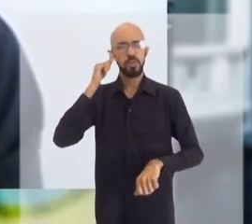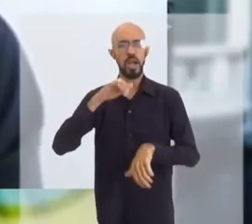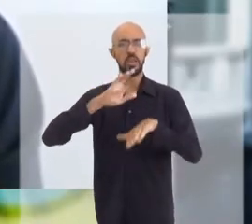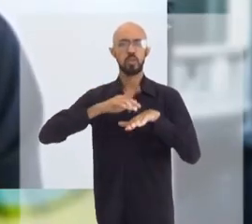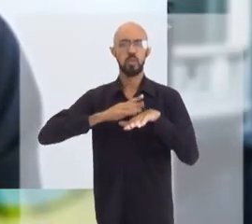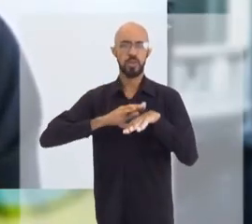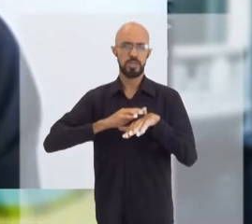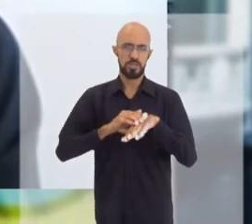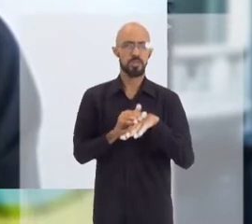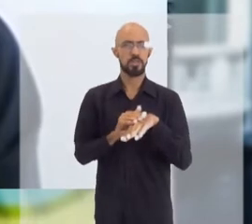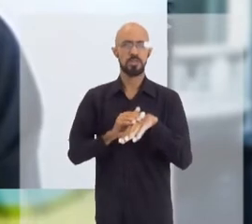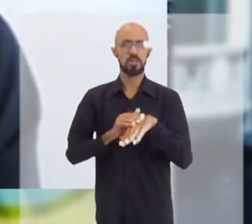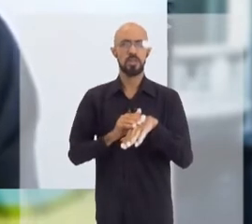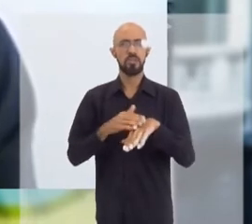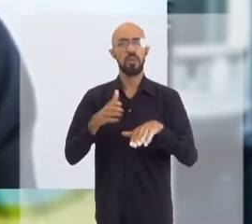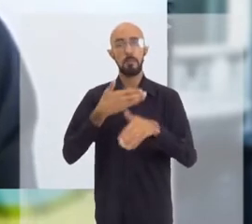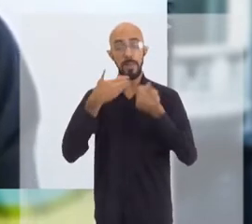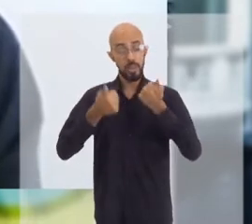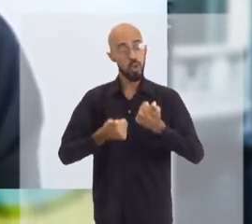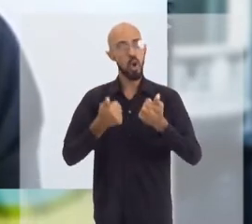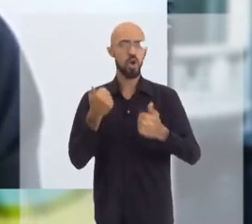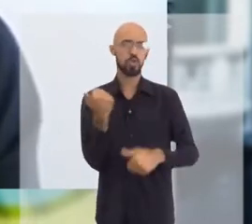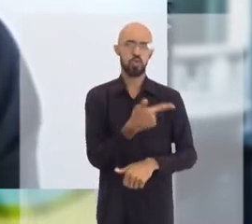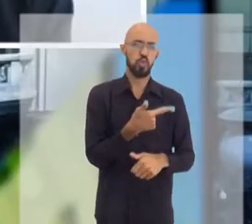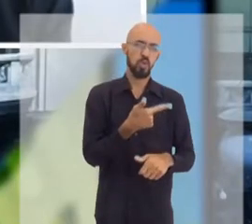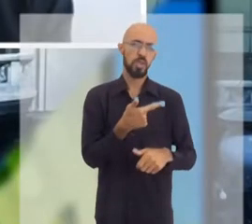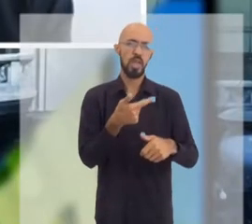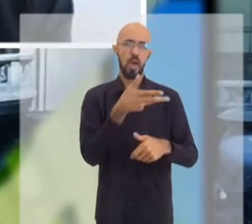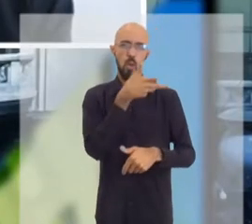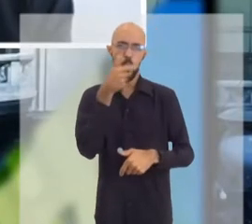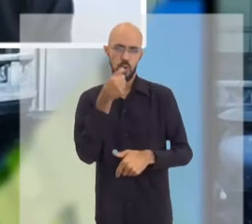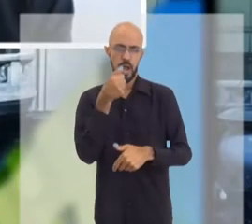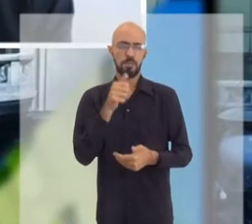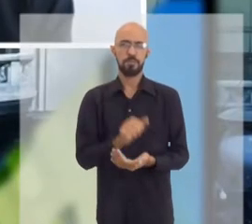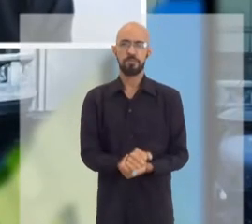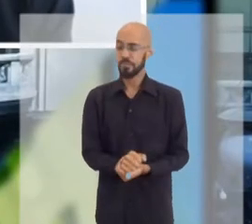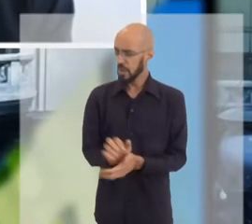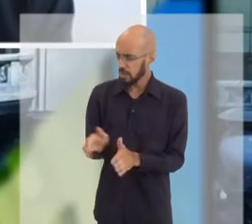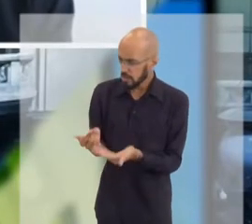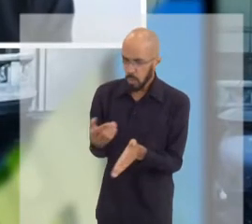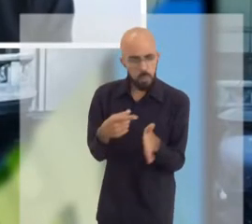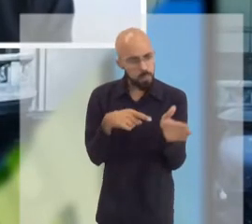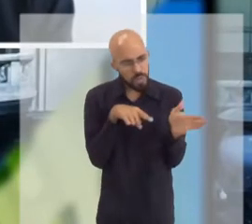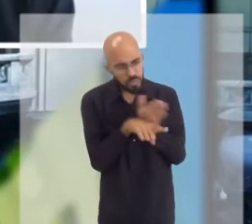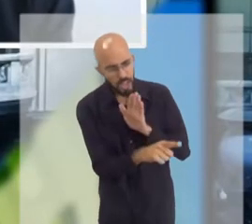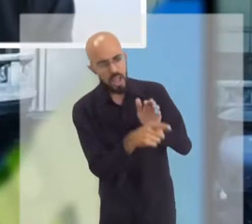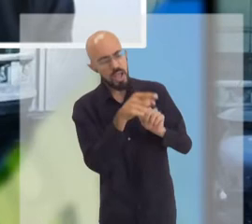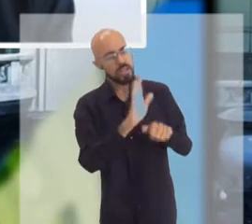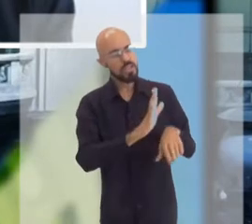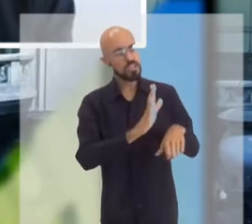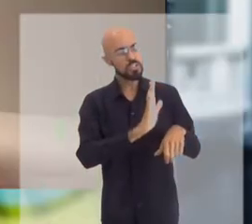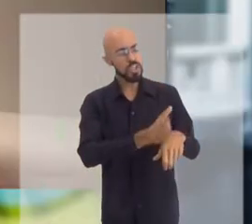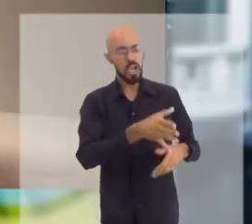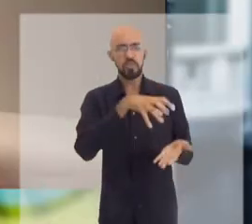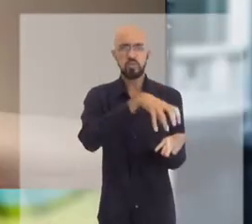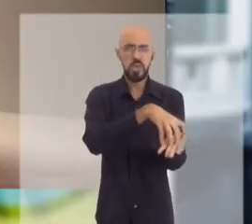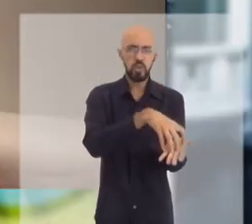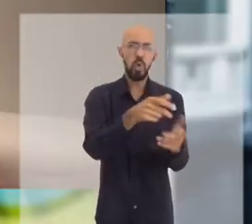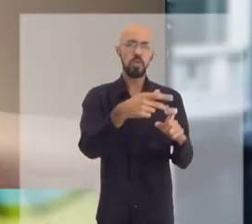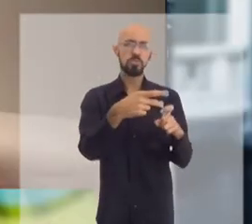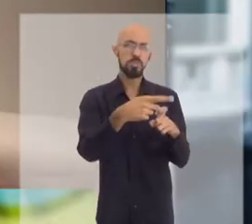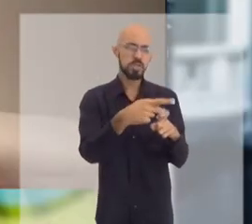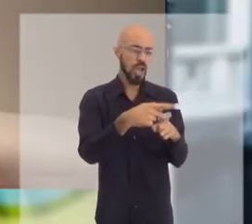Prevenir doenças sempre foi muito melhor do que curá-las. E na área pediátrica, então, a sua formação já foi direto